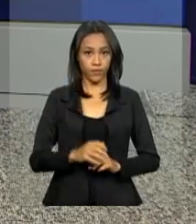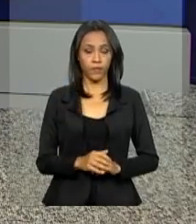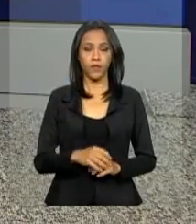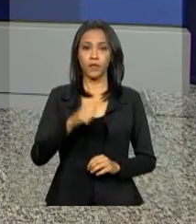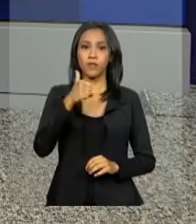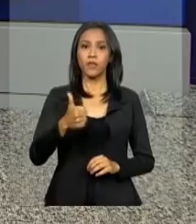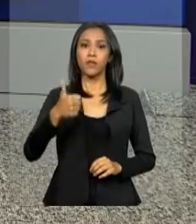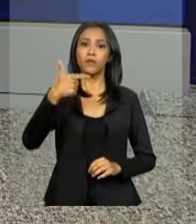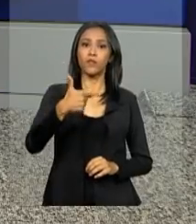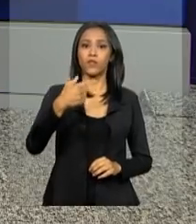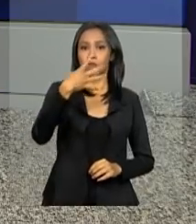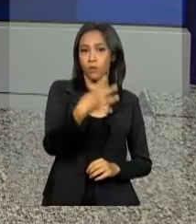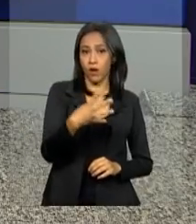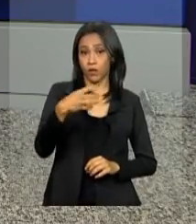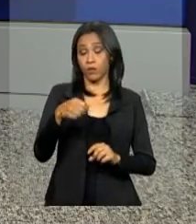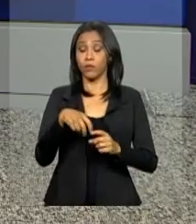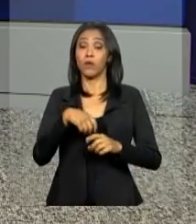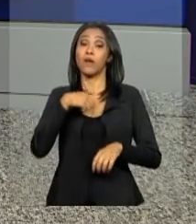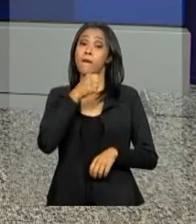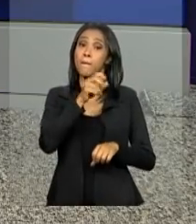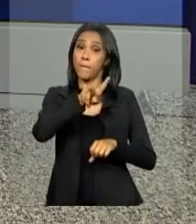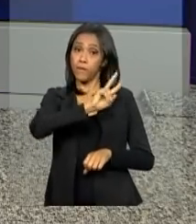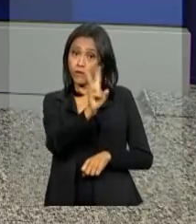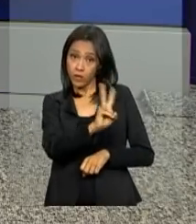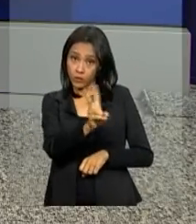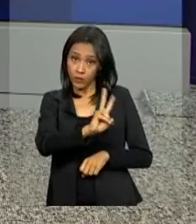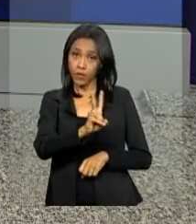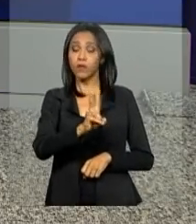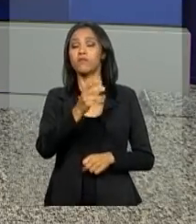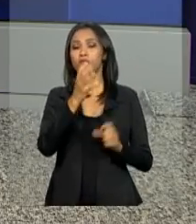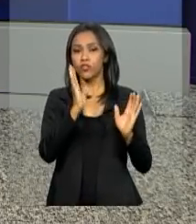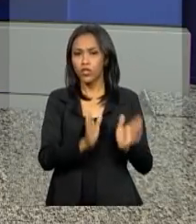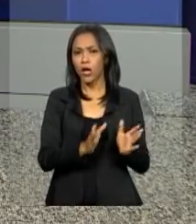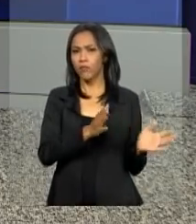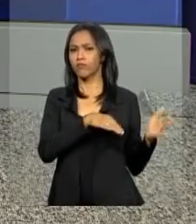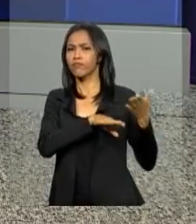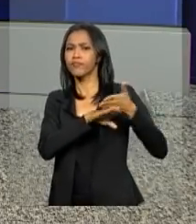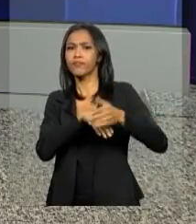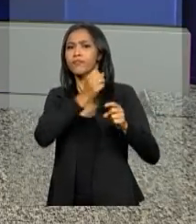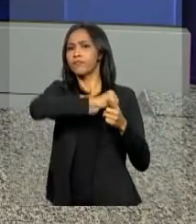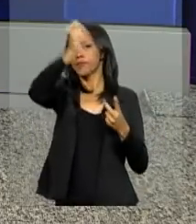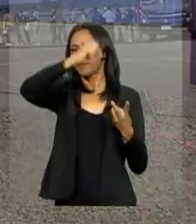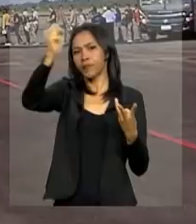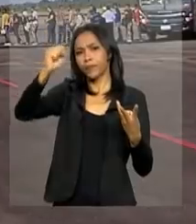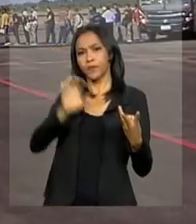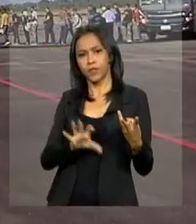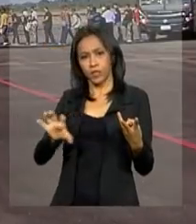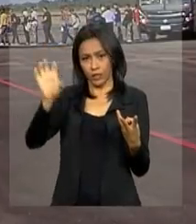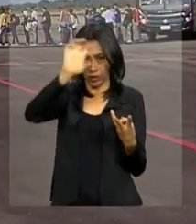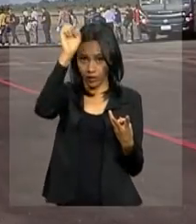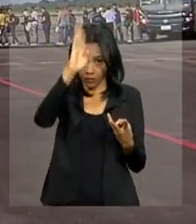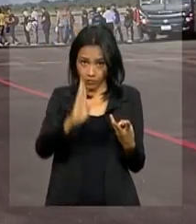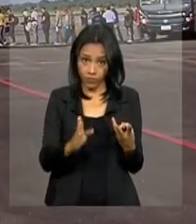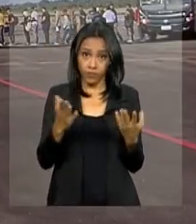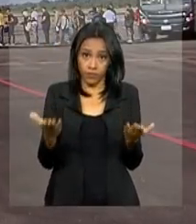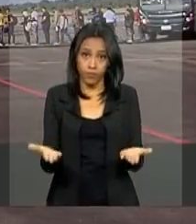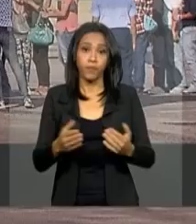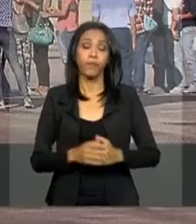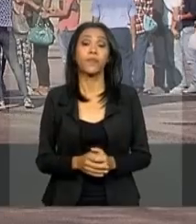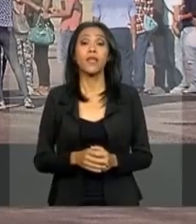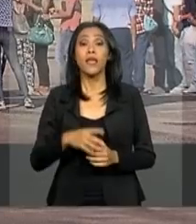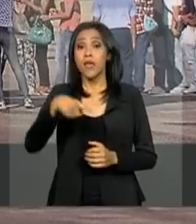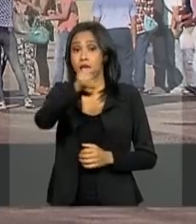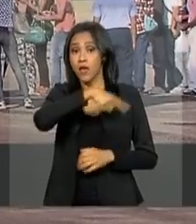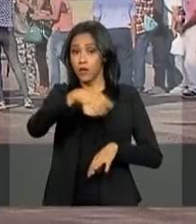124 venezuelanos participam hoje do processo de interiorização, ou seja, de transferência para outras cidades do país. Eles